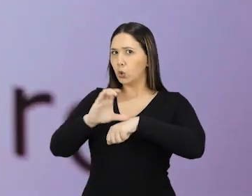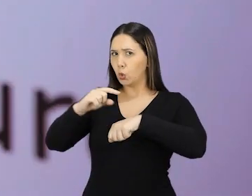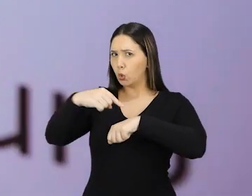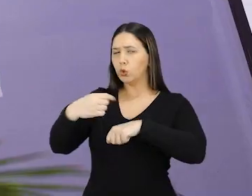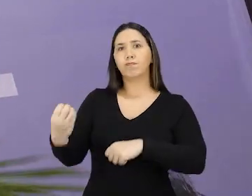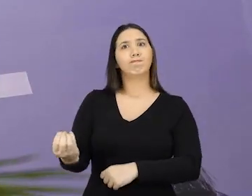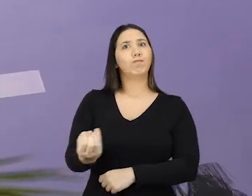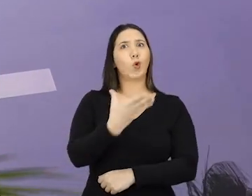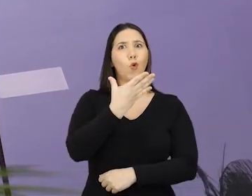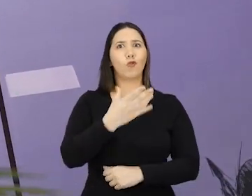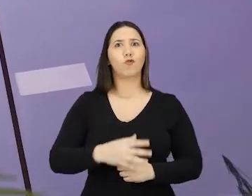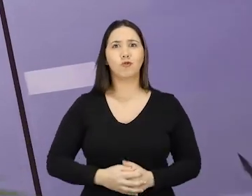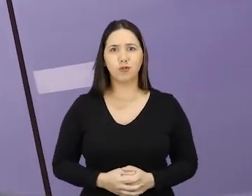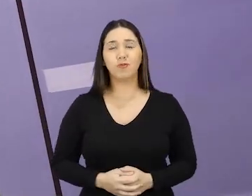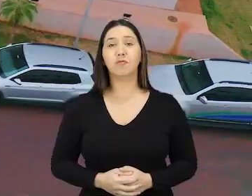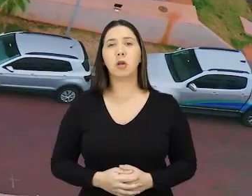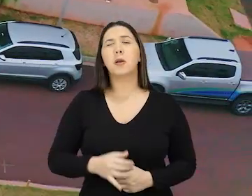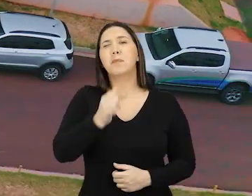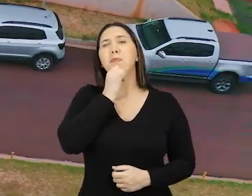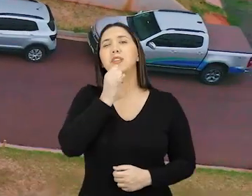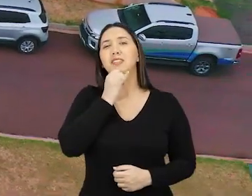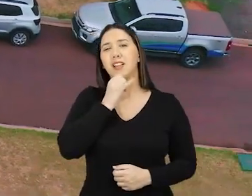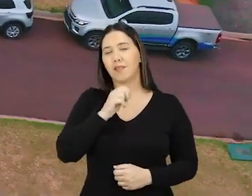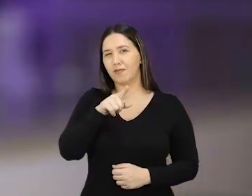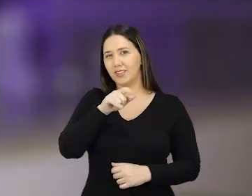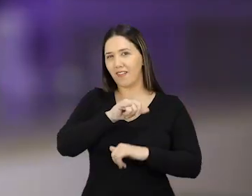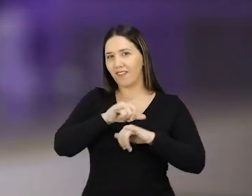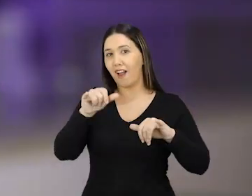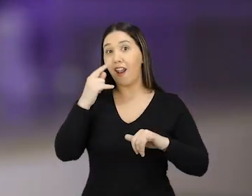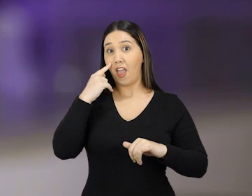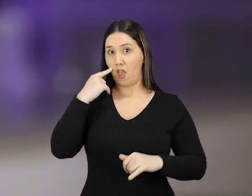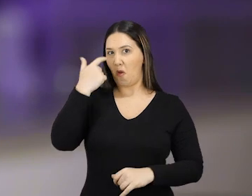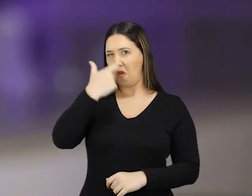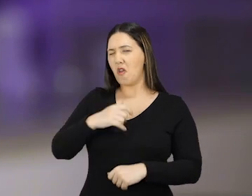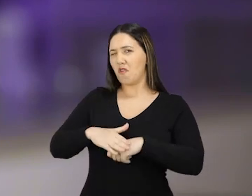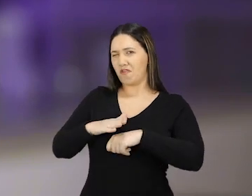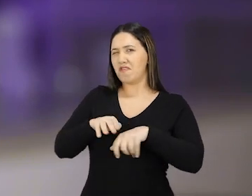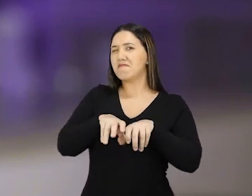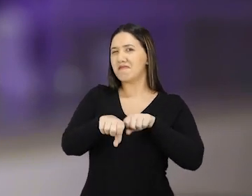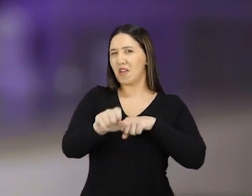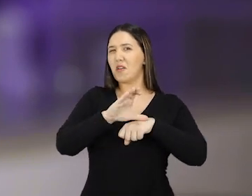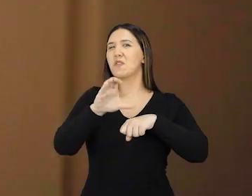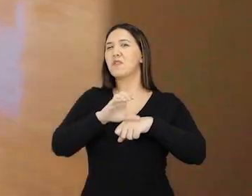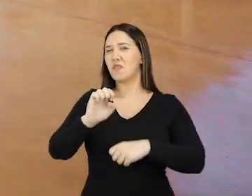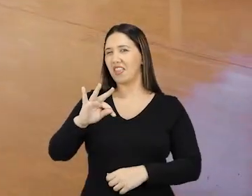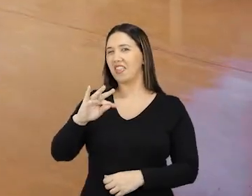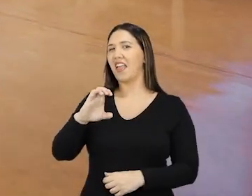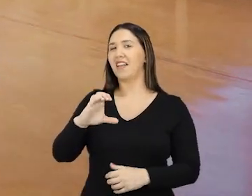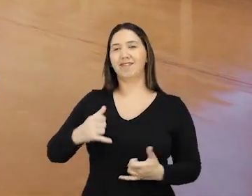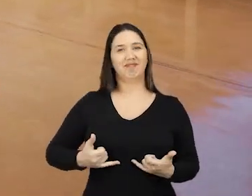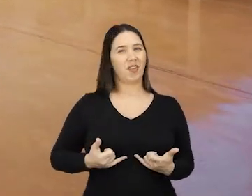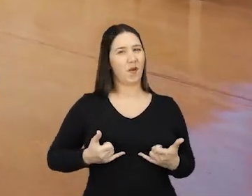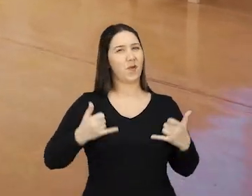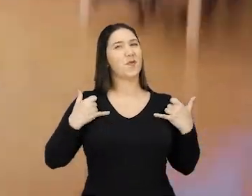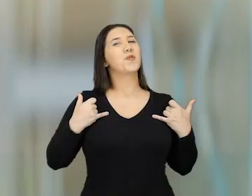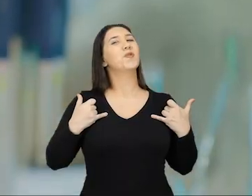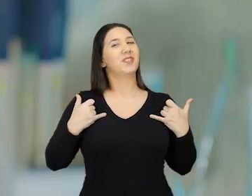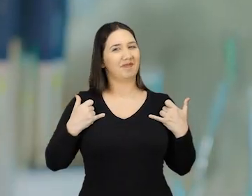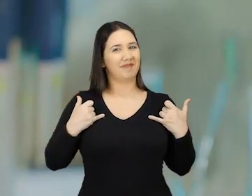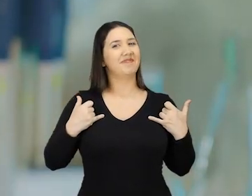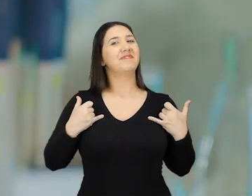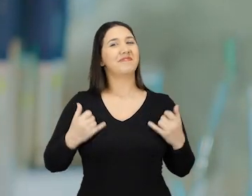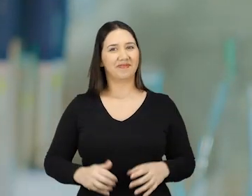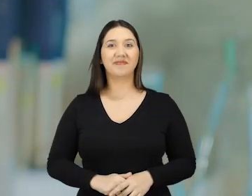atuais. Hoje, você falar que você fez um curso técnico na ETEC é uma coisa de se orgulhar. E outra